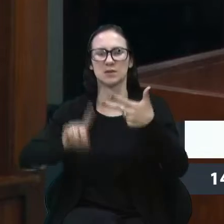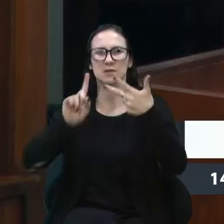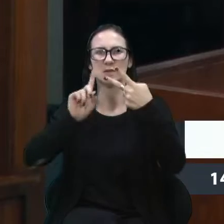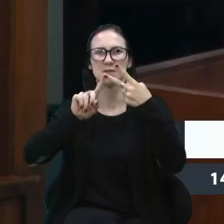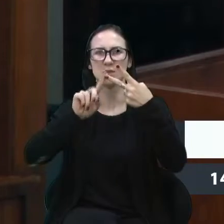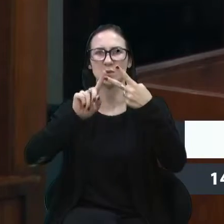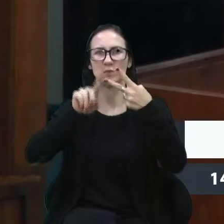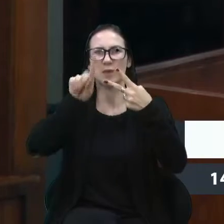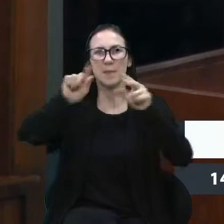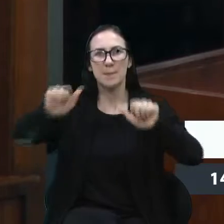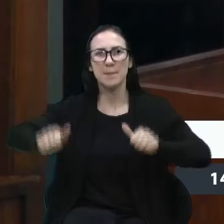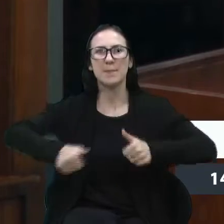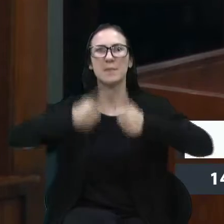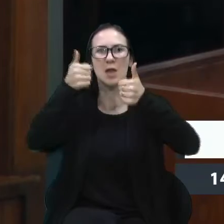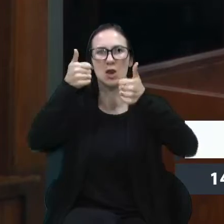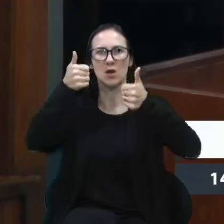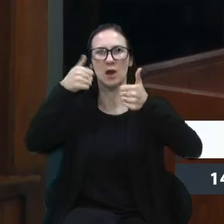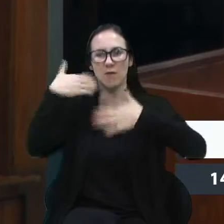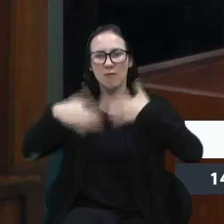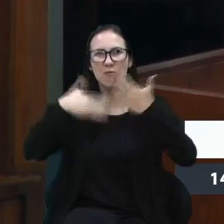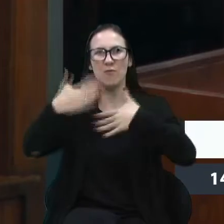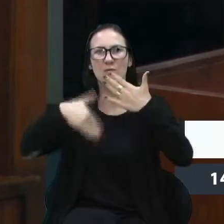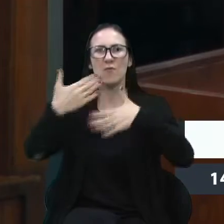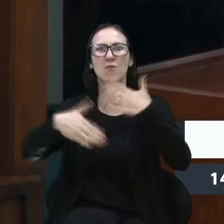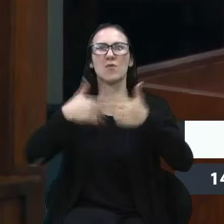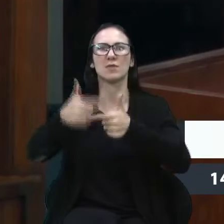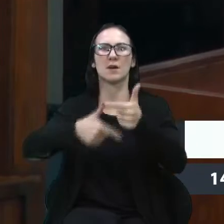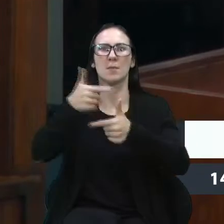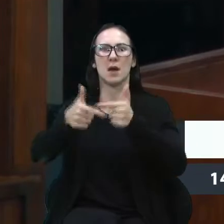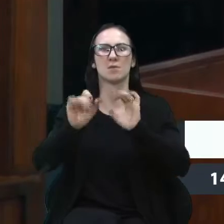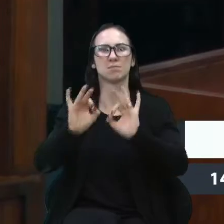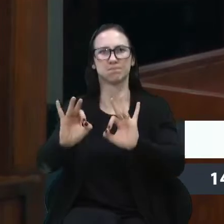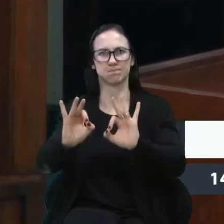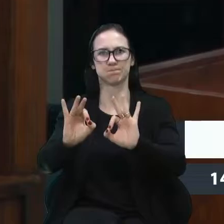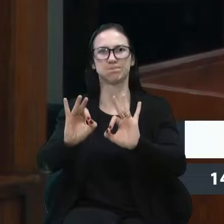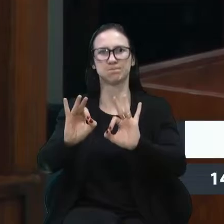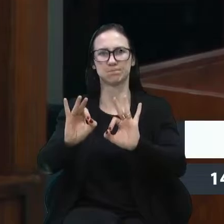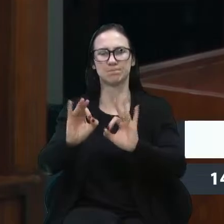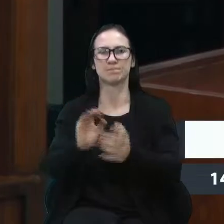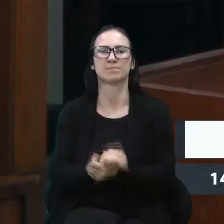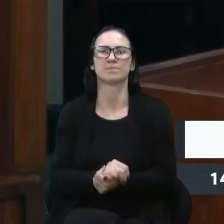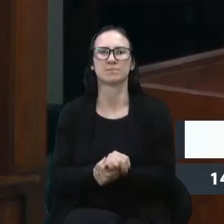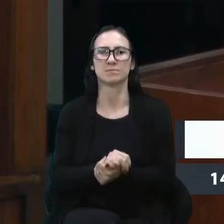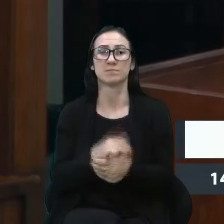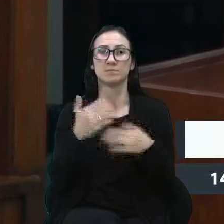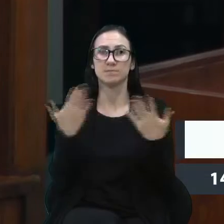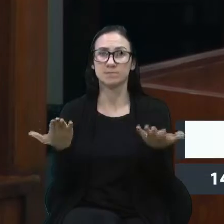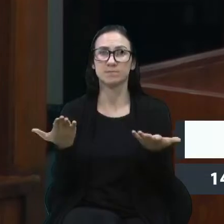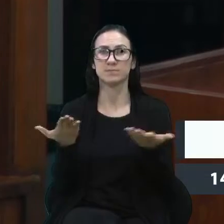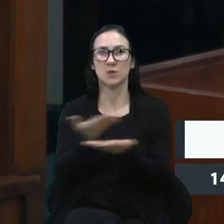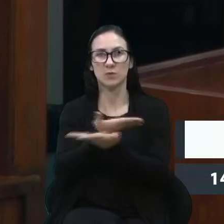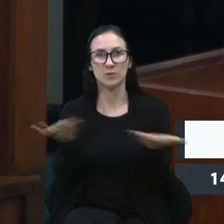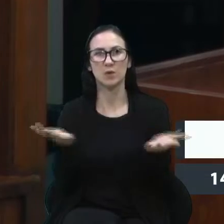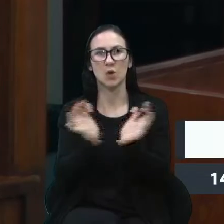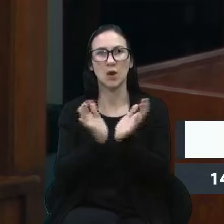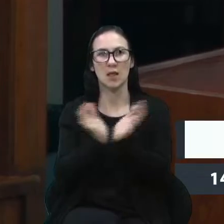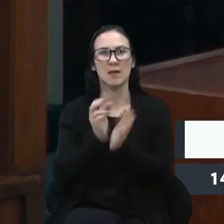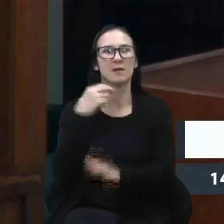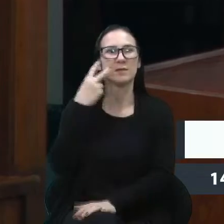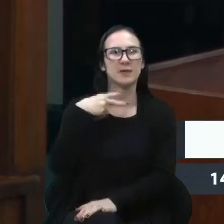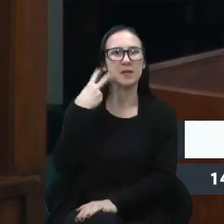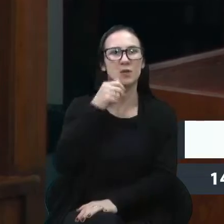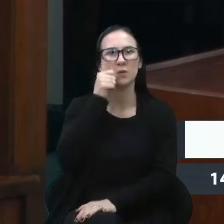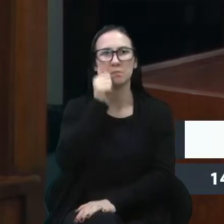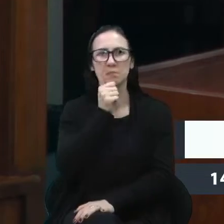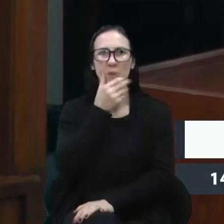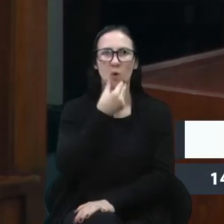melhoria da eficiência e da eficácia na prestação dos serviços. Ora, meus caros colegas, vereadores, colegas